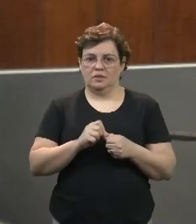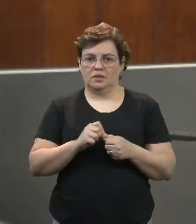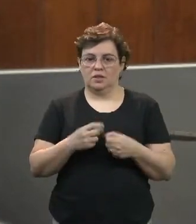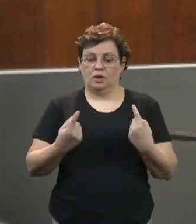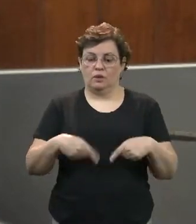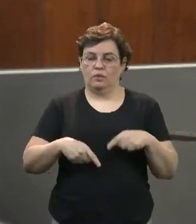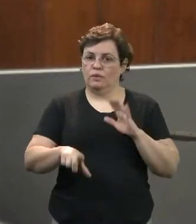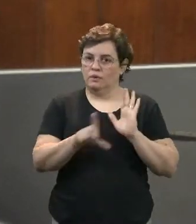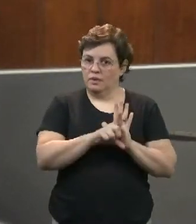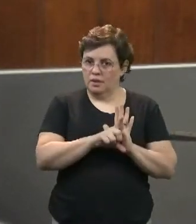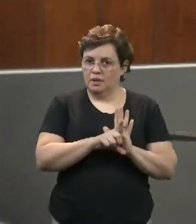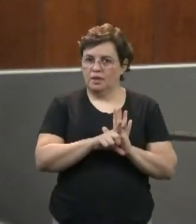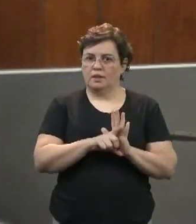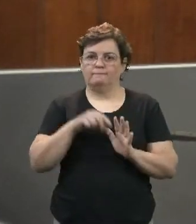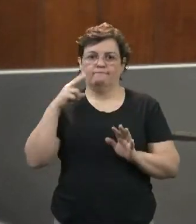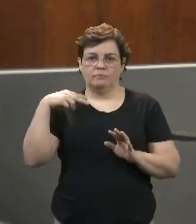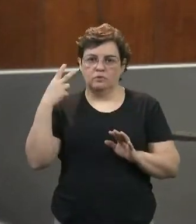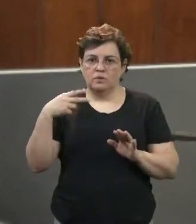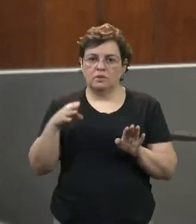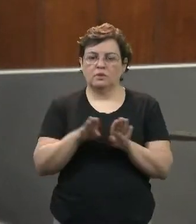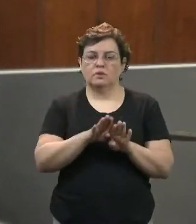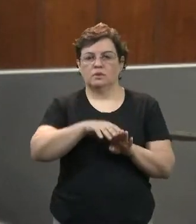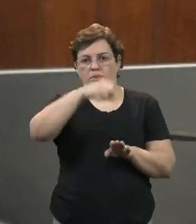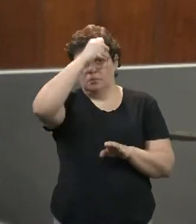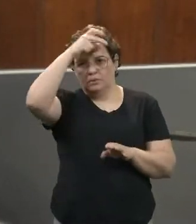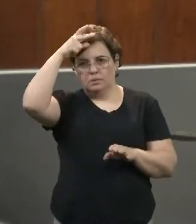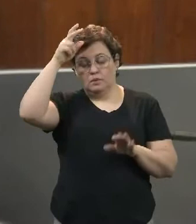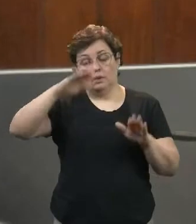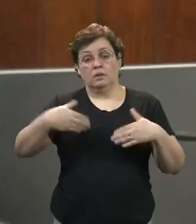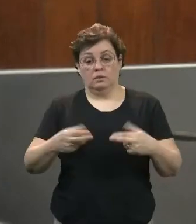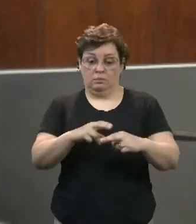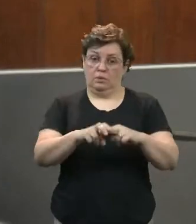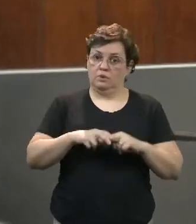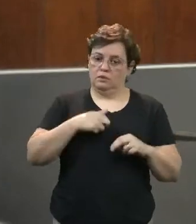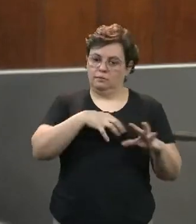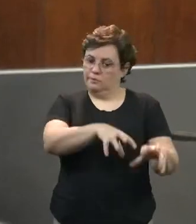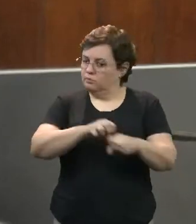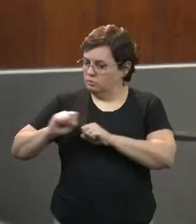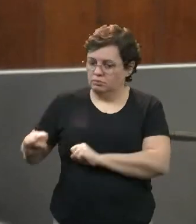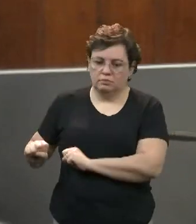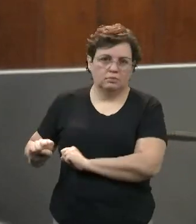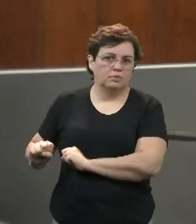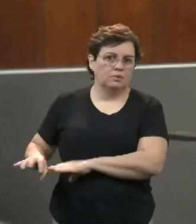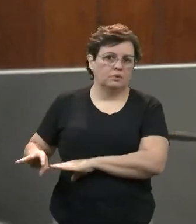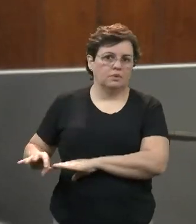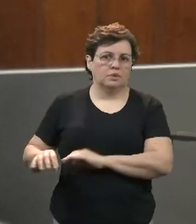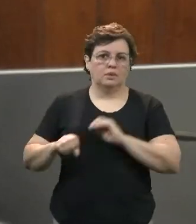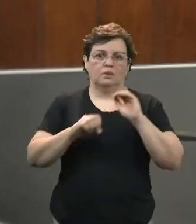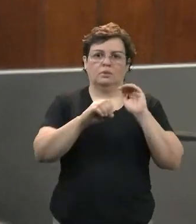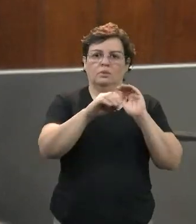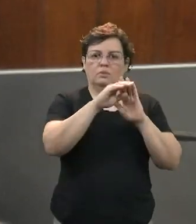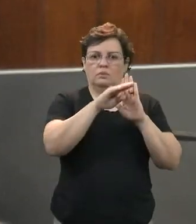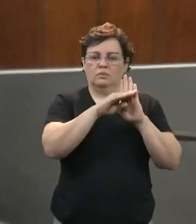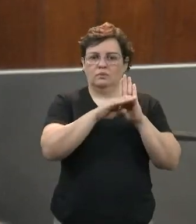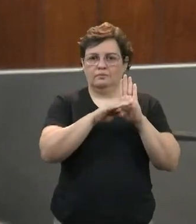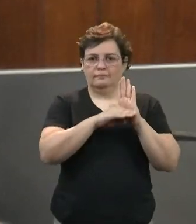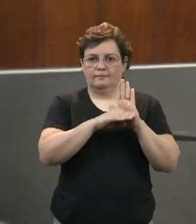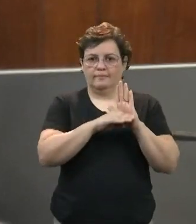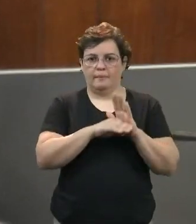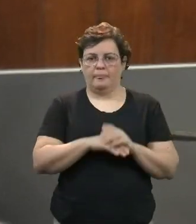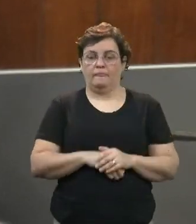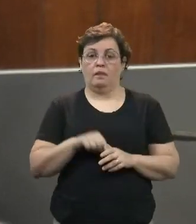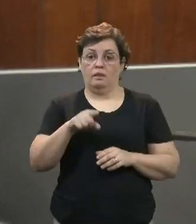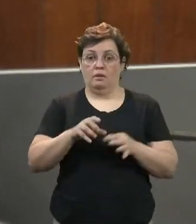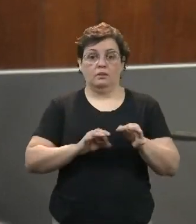E essa também foi o motivo da retirada do projeto. O projeto 45,